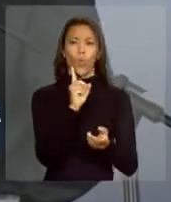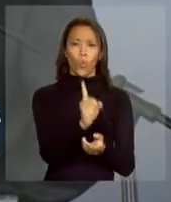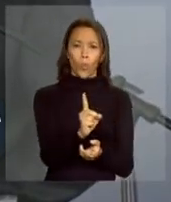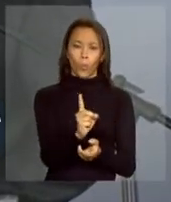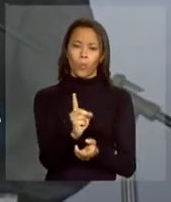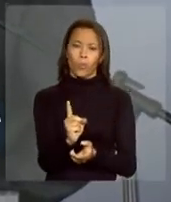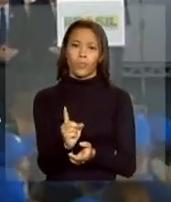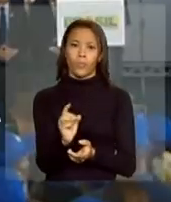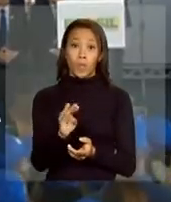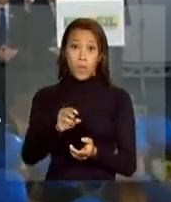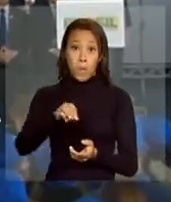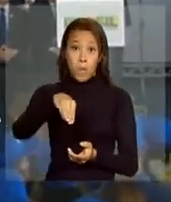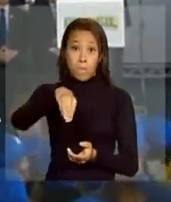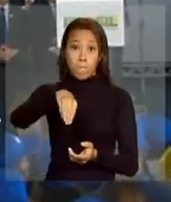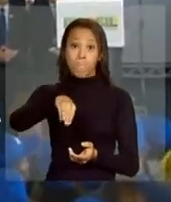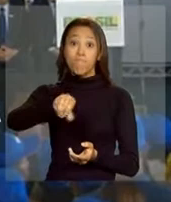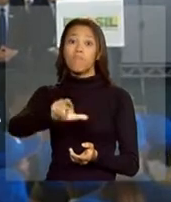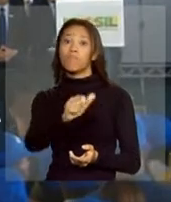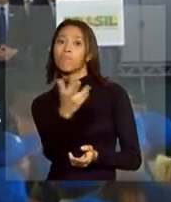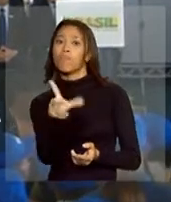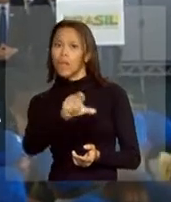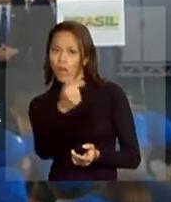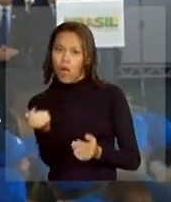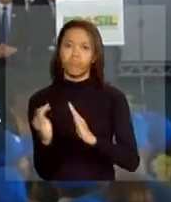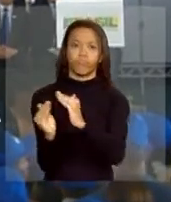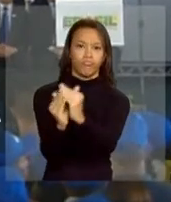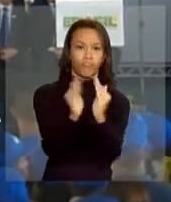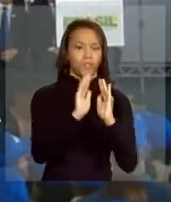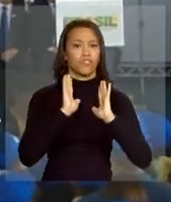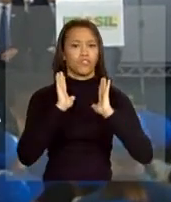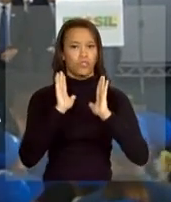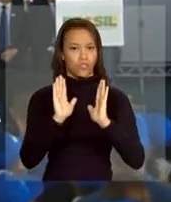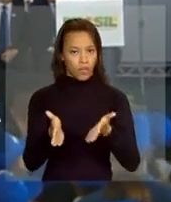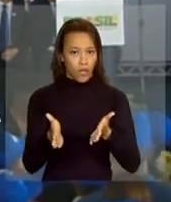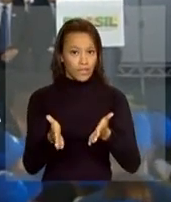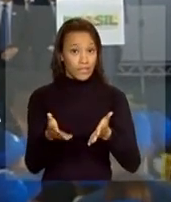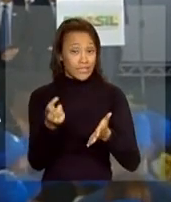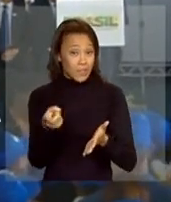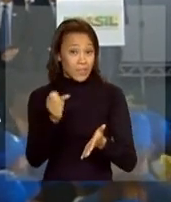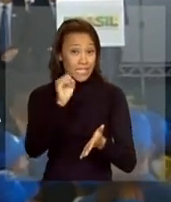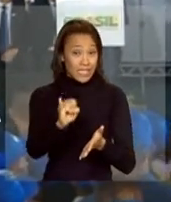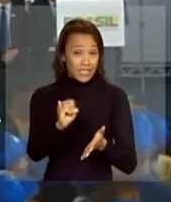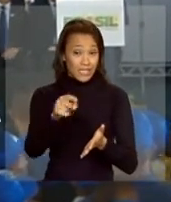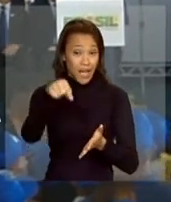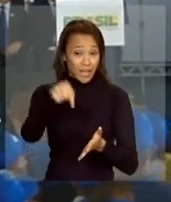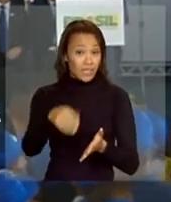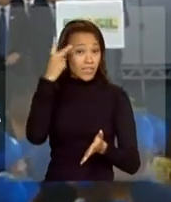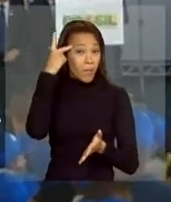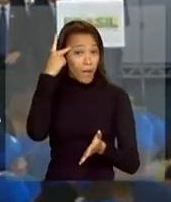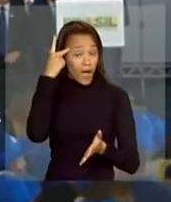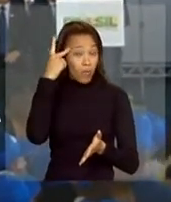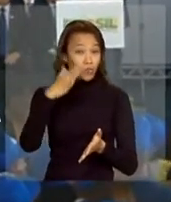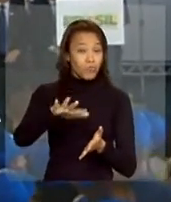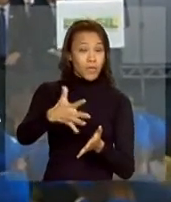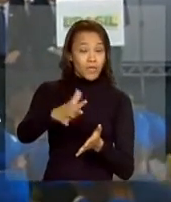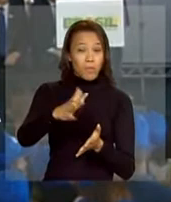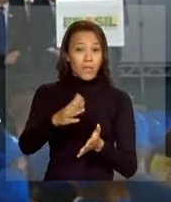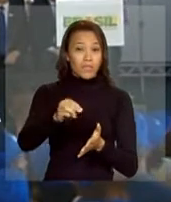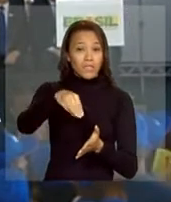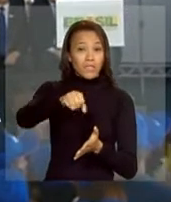de moradias. Já entregou. Se São Paulo estivesse na média nacional,